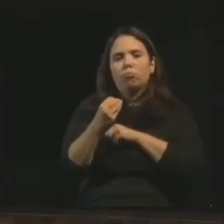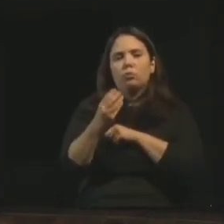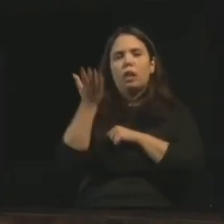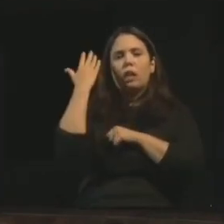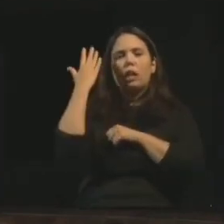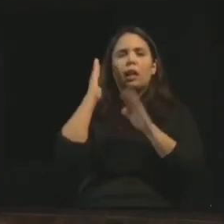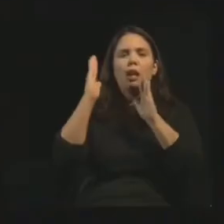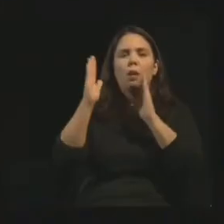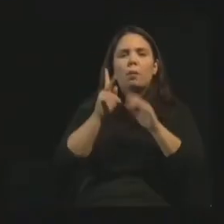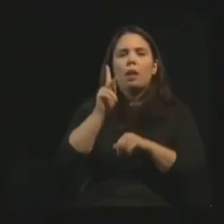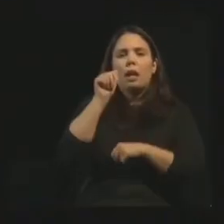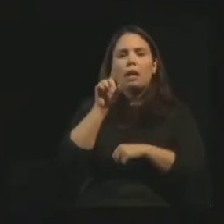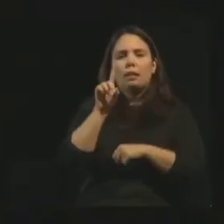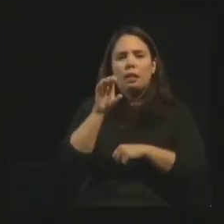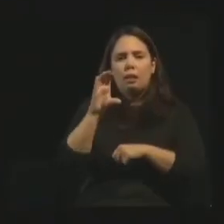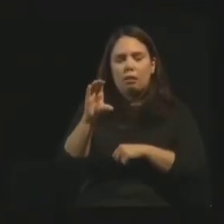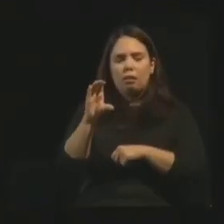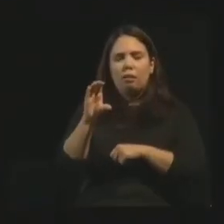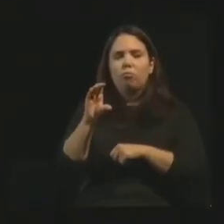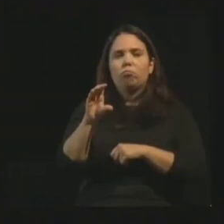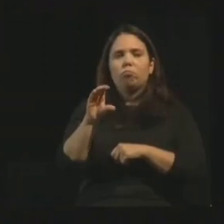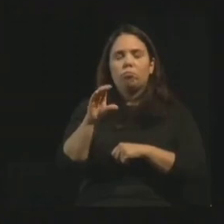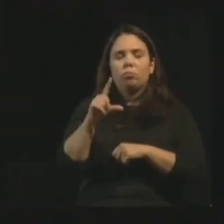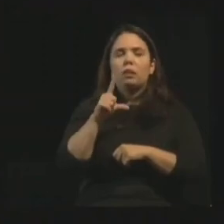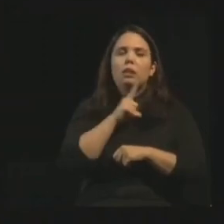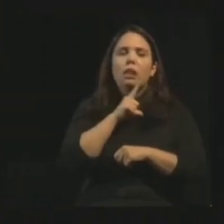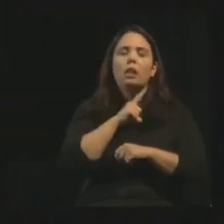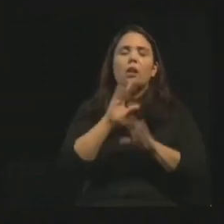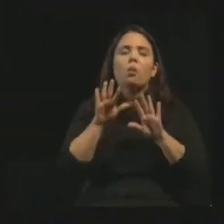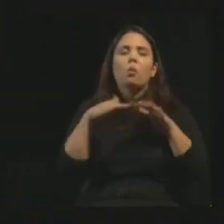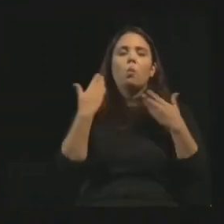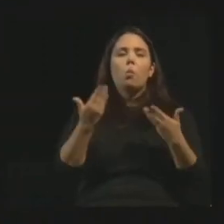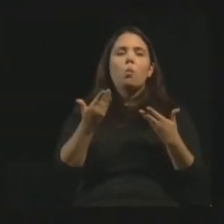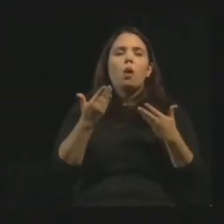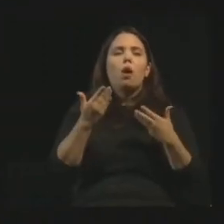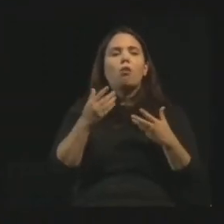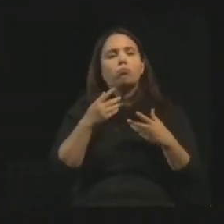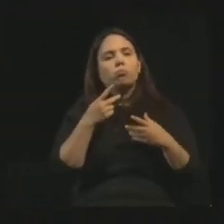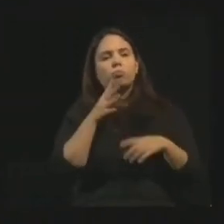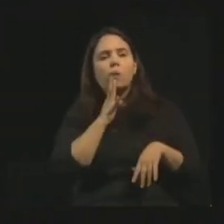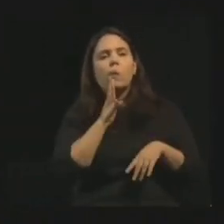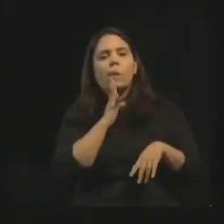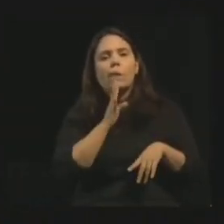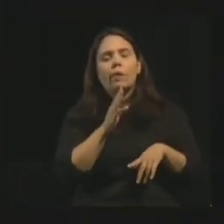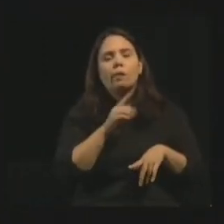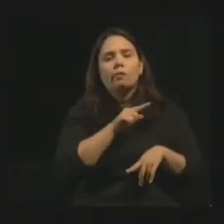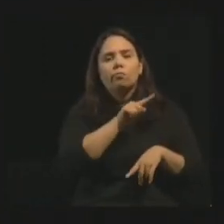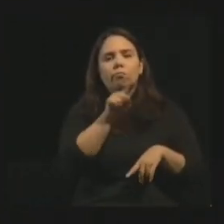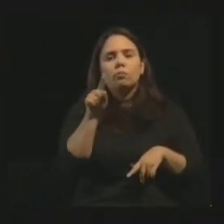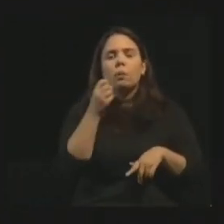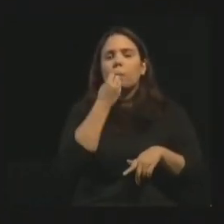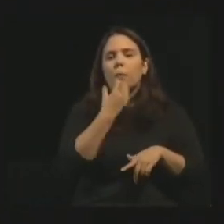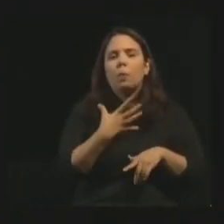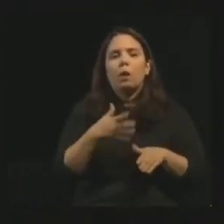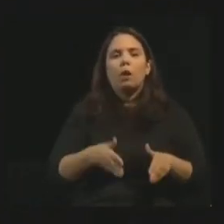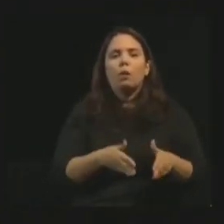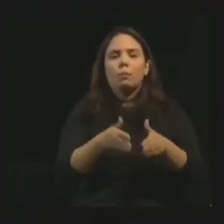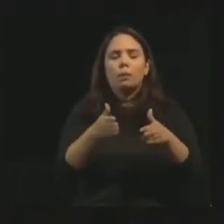Kardec, muitos já deviam se transviar, quais os sinais pelos quais reconheceremos os que se acham no bom caminho?